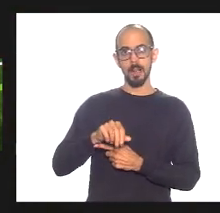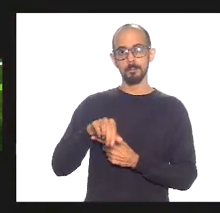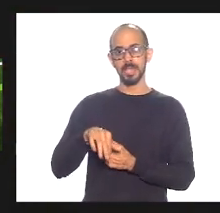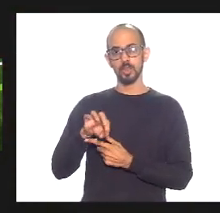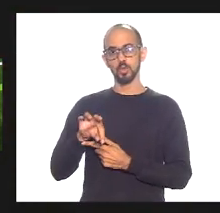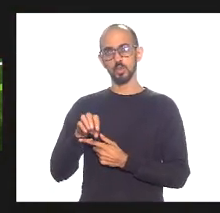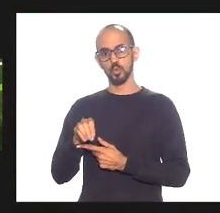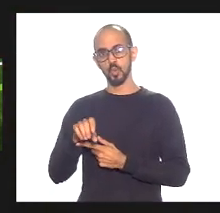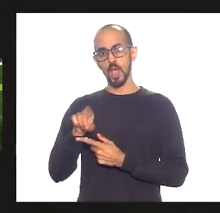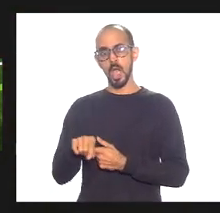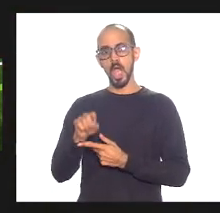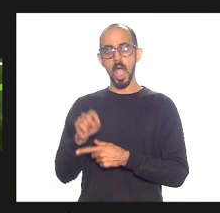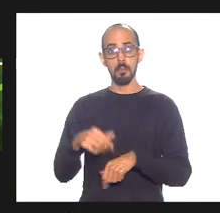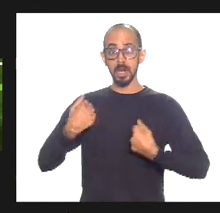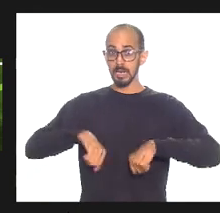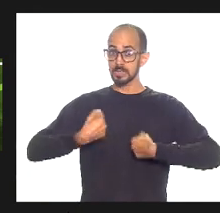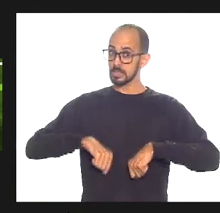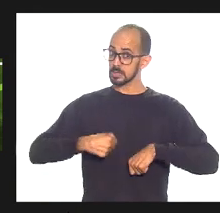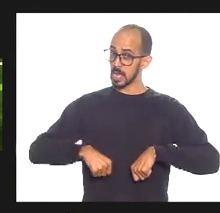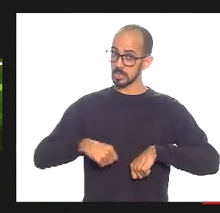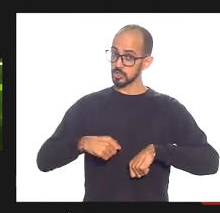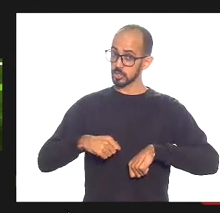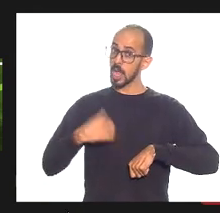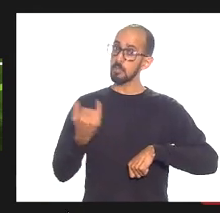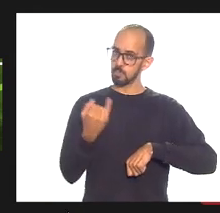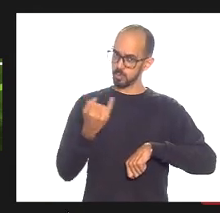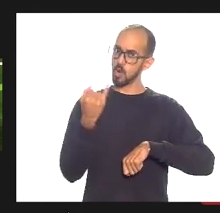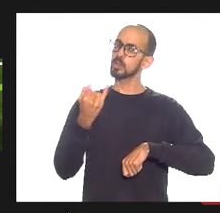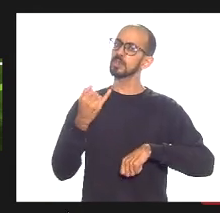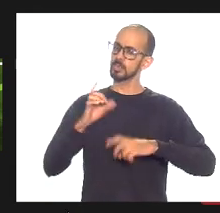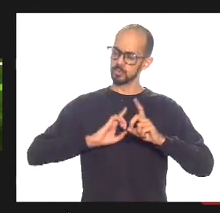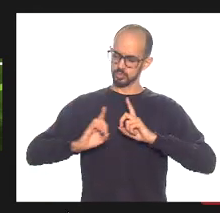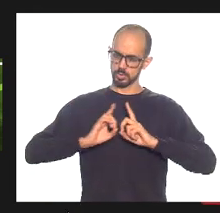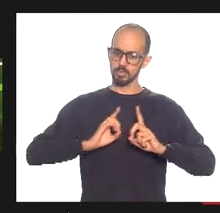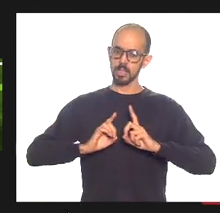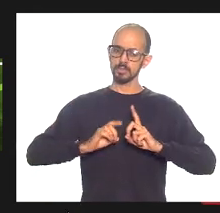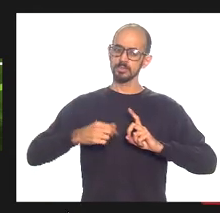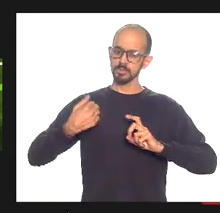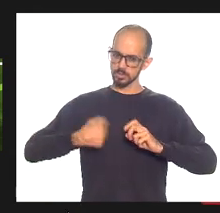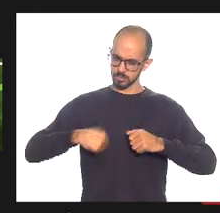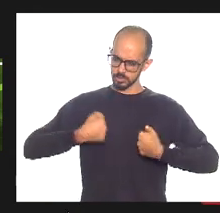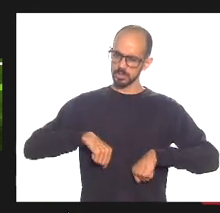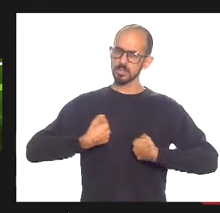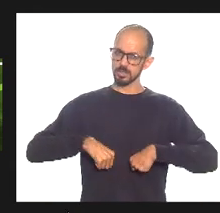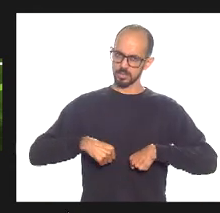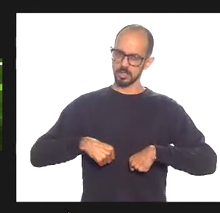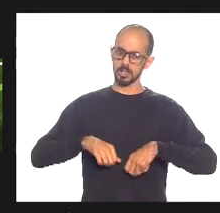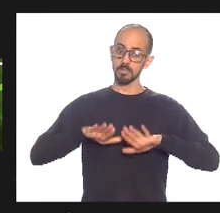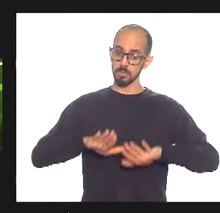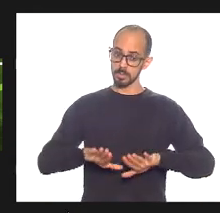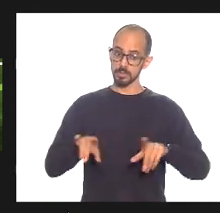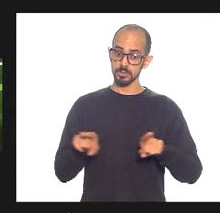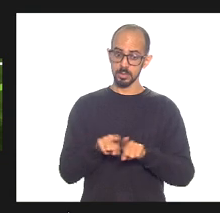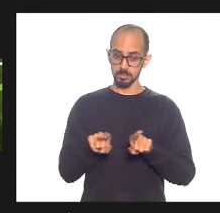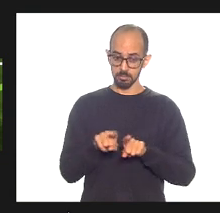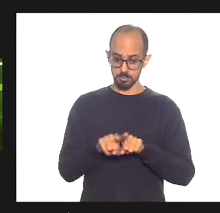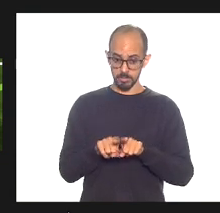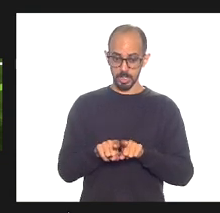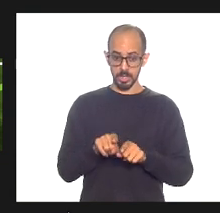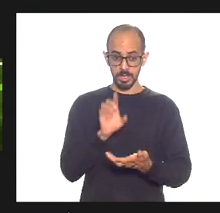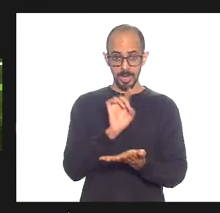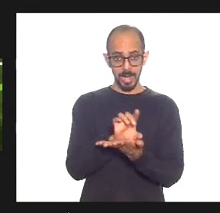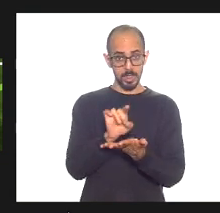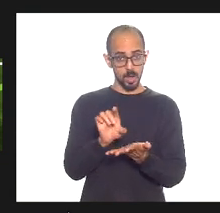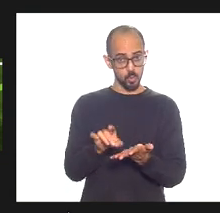contrário é imperioso que se faça o debate é necessário que façamos o debate mas é preciso que cada